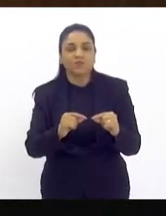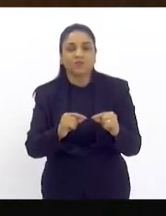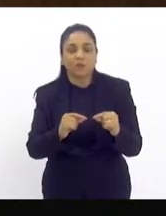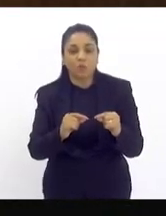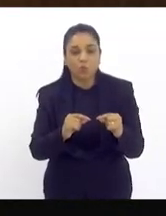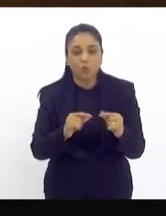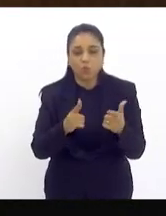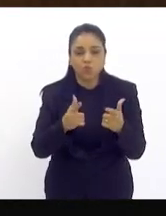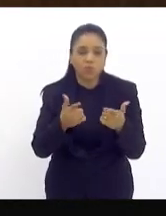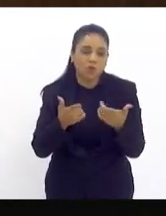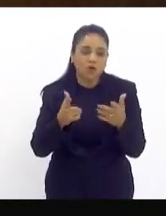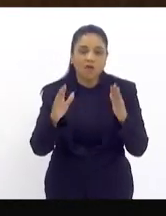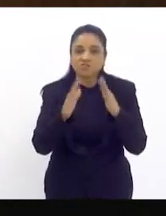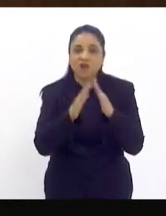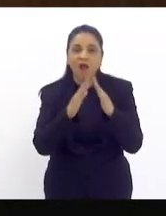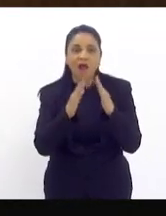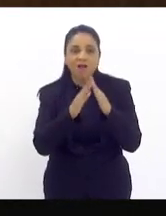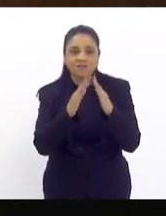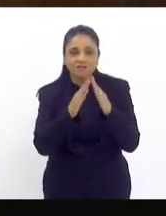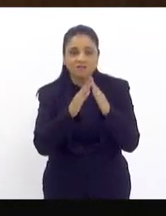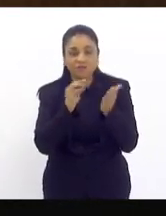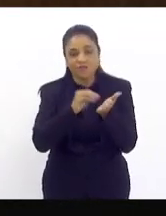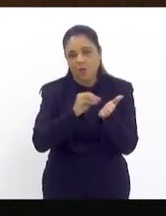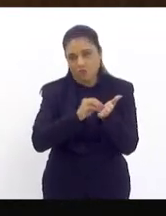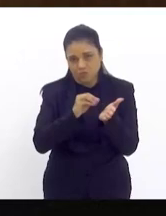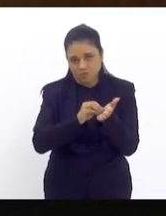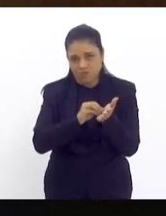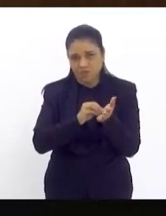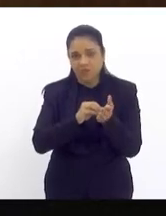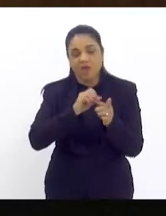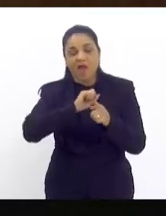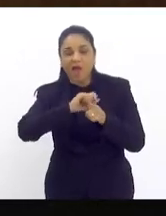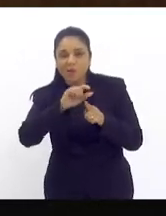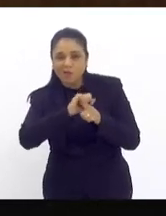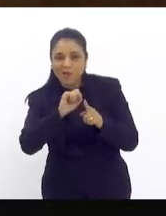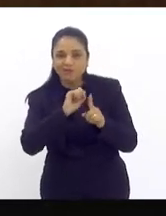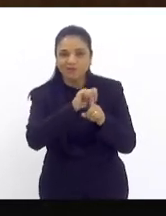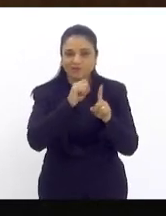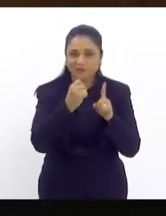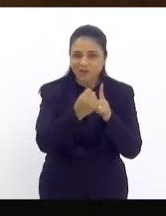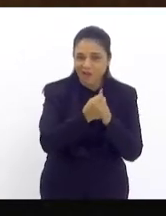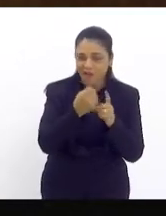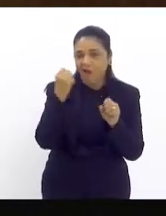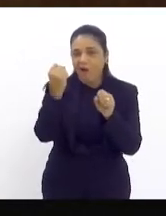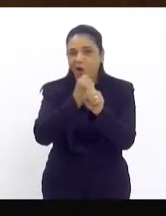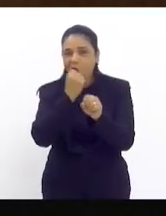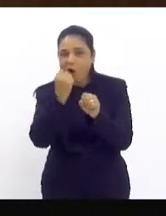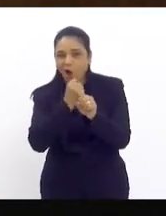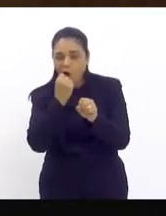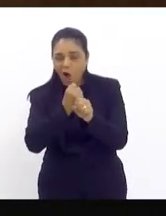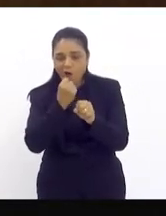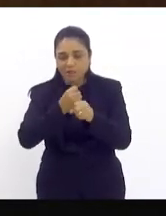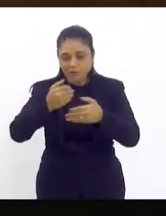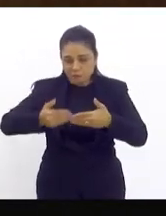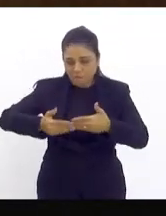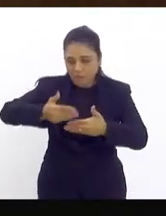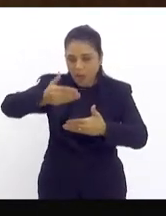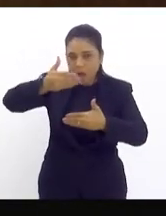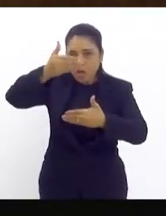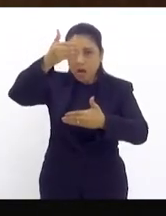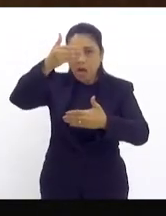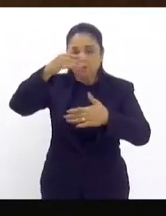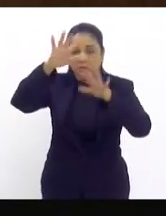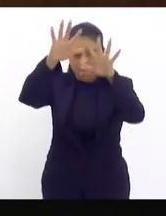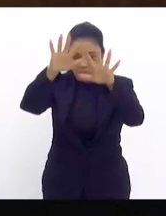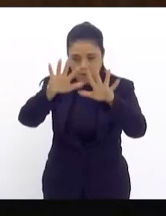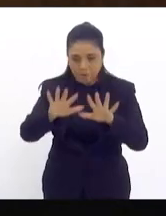casado com política de aluguel social com obras de intervenção de contenção de encostas porque